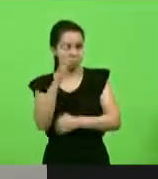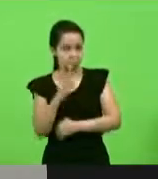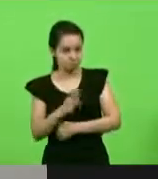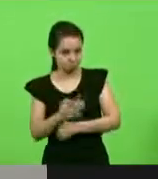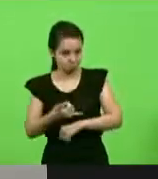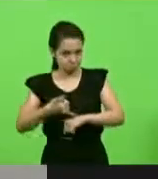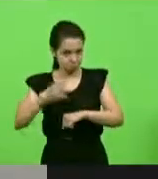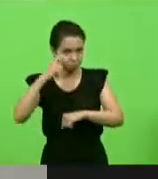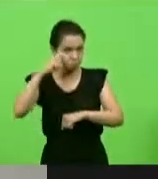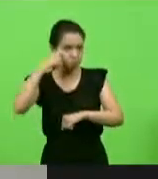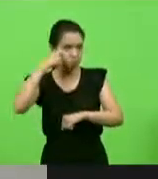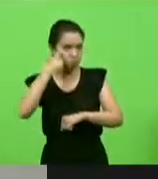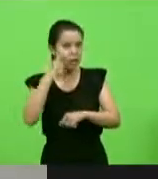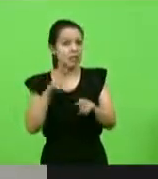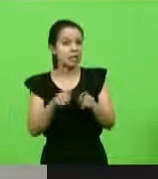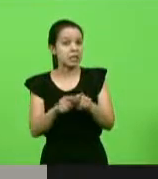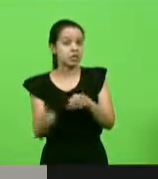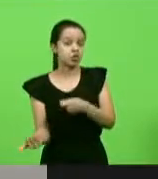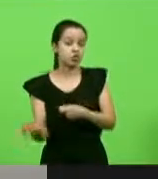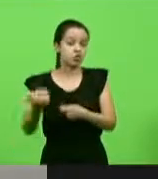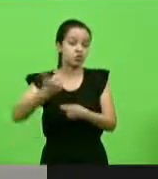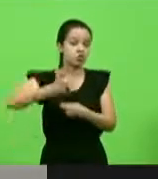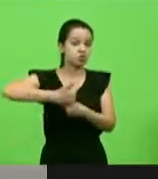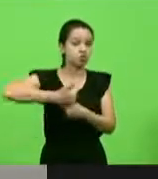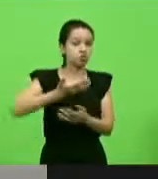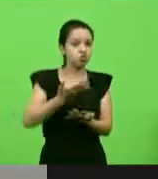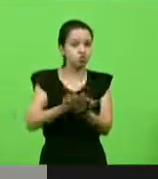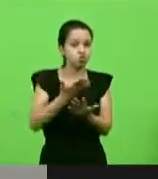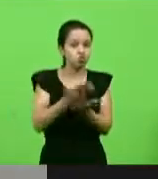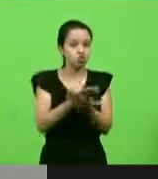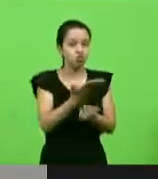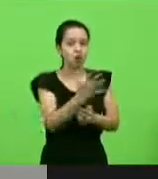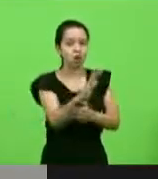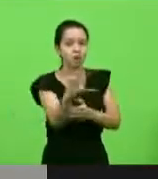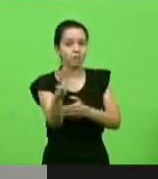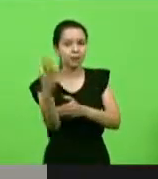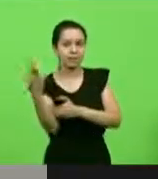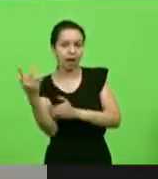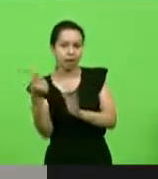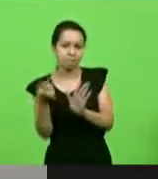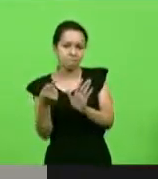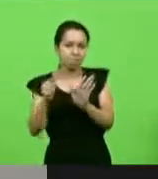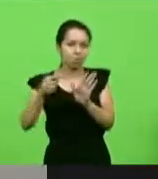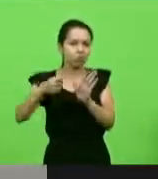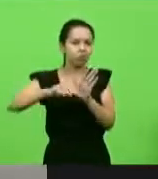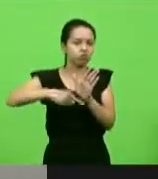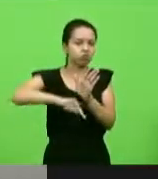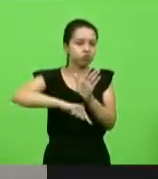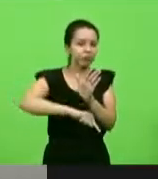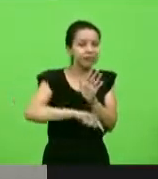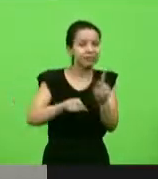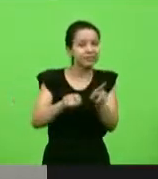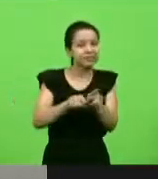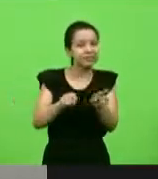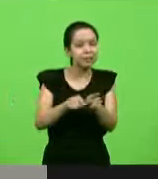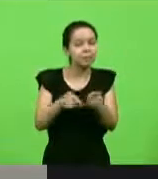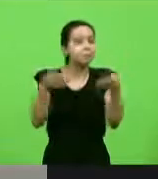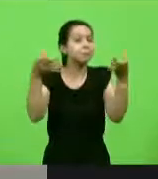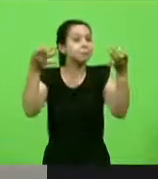ambientais aprofundados e criteriosos